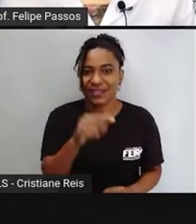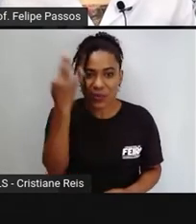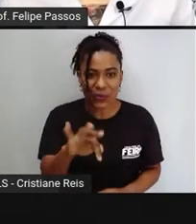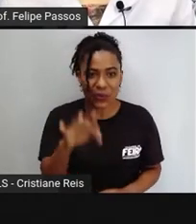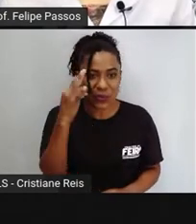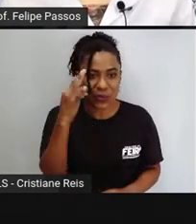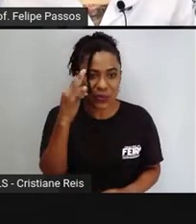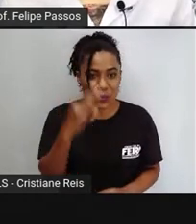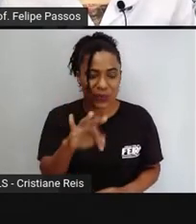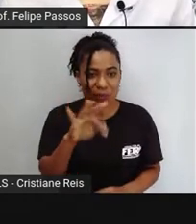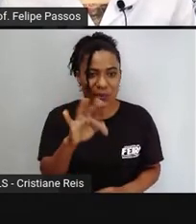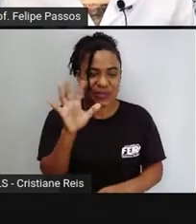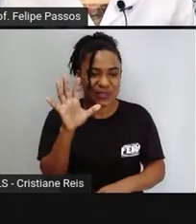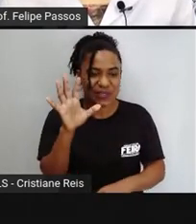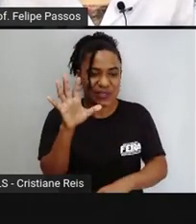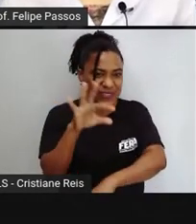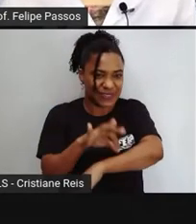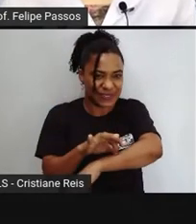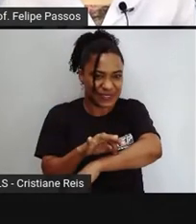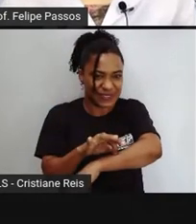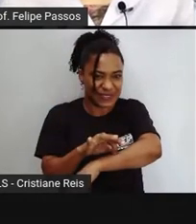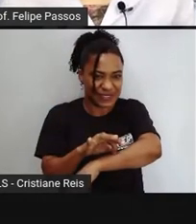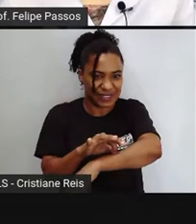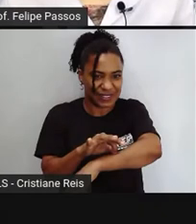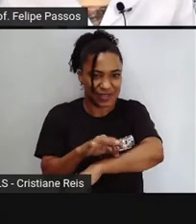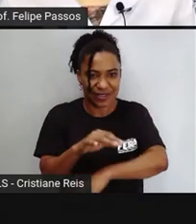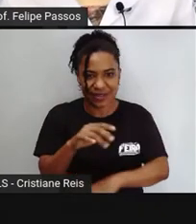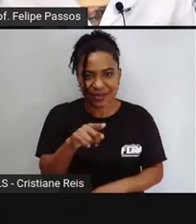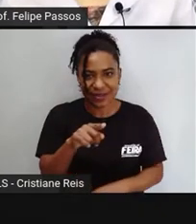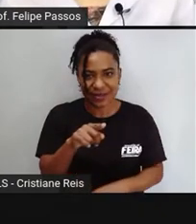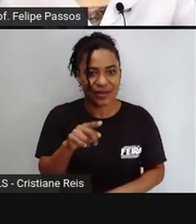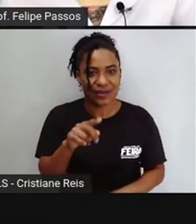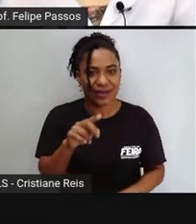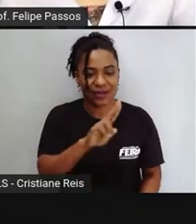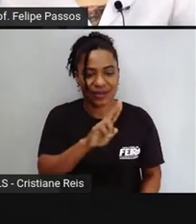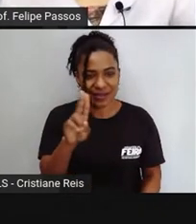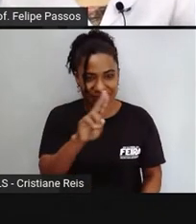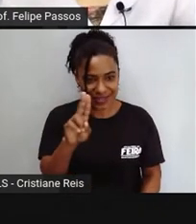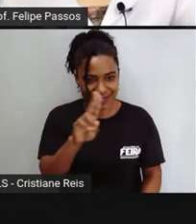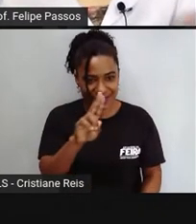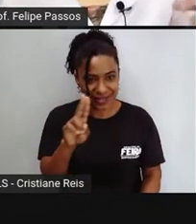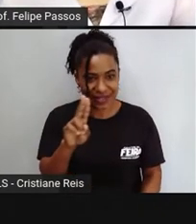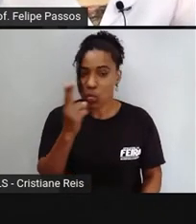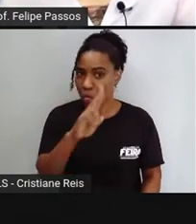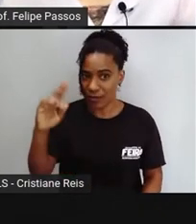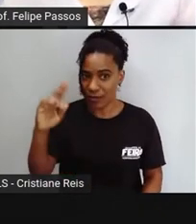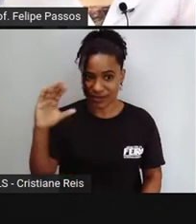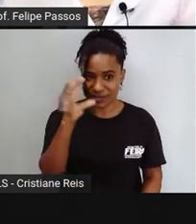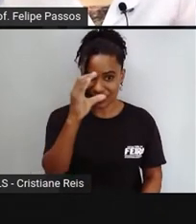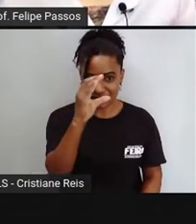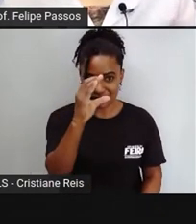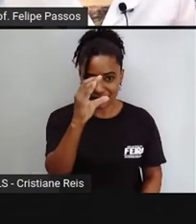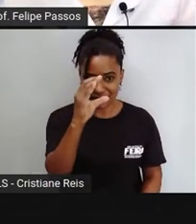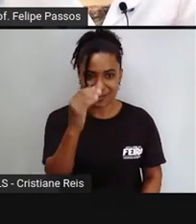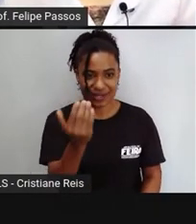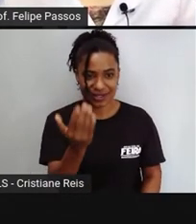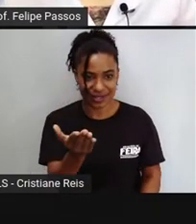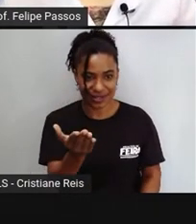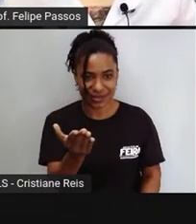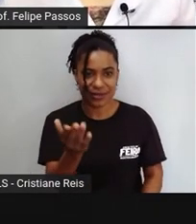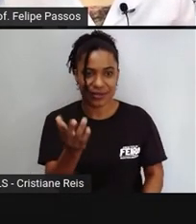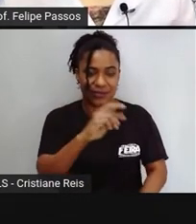do reino animal. Essa é a paraponera clavata. Esse é o nome científico dela, mas ela acontece lá na